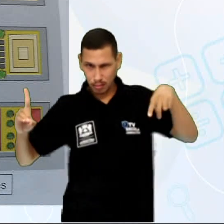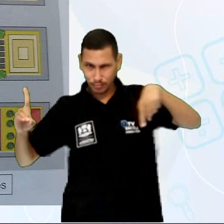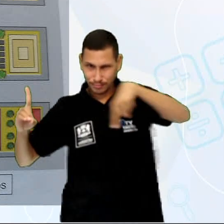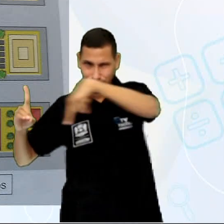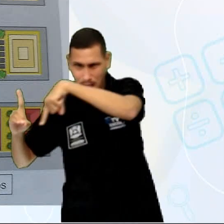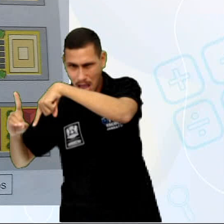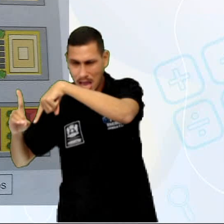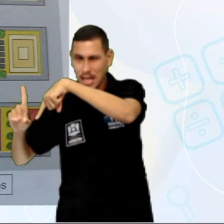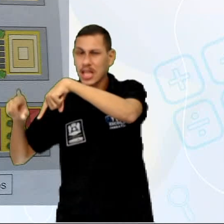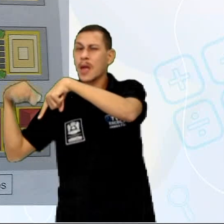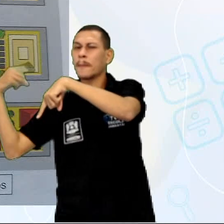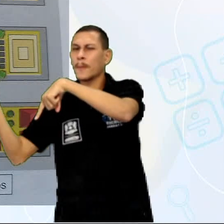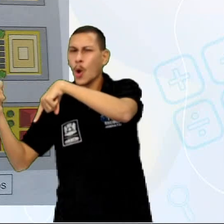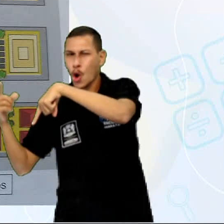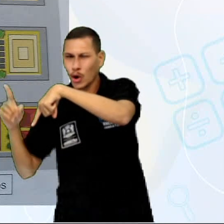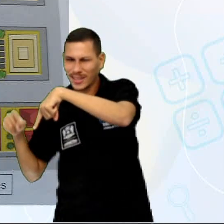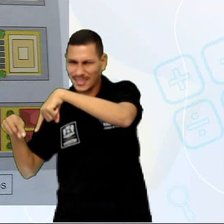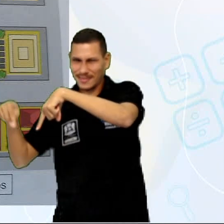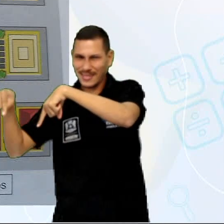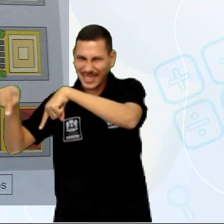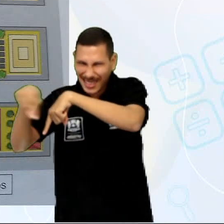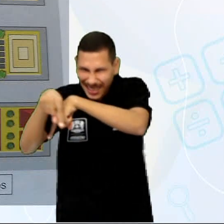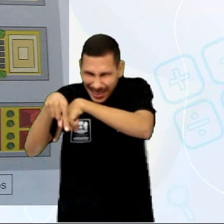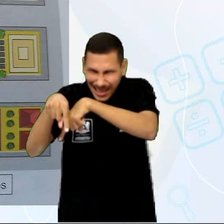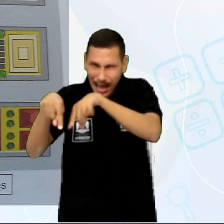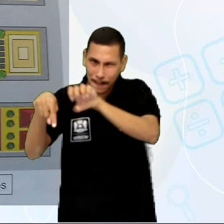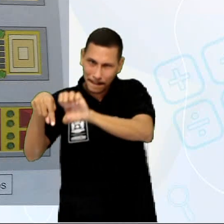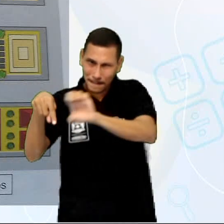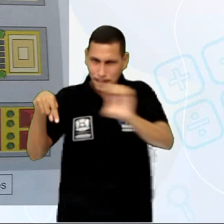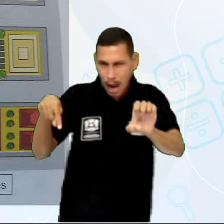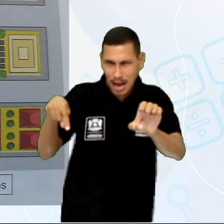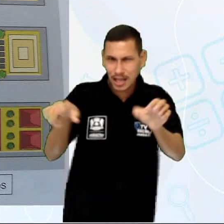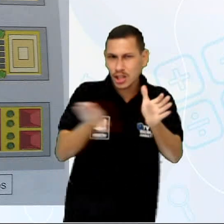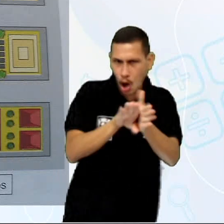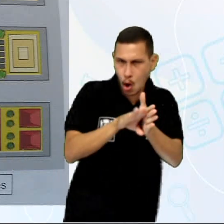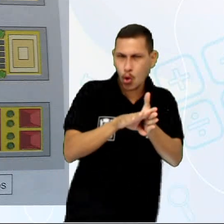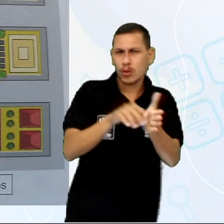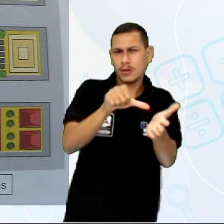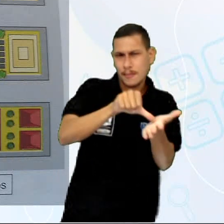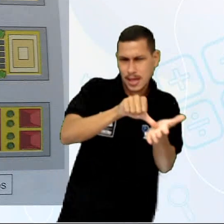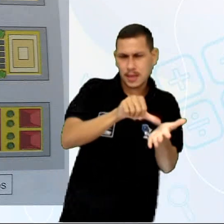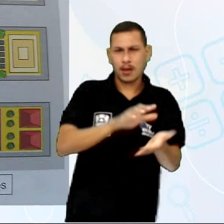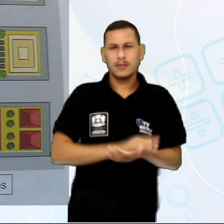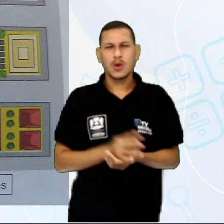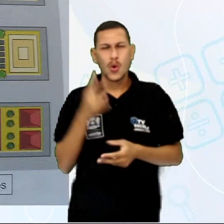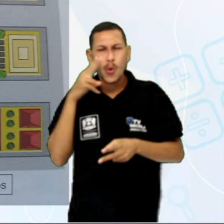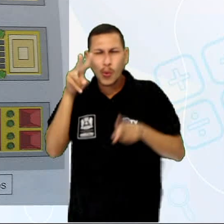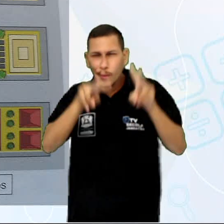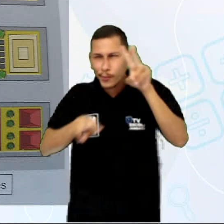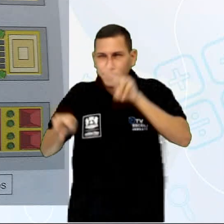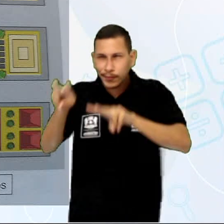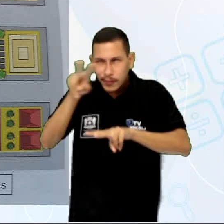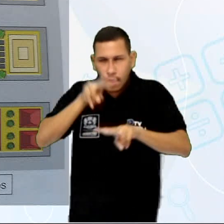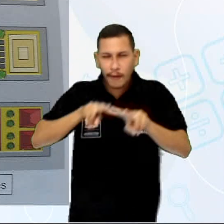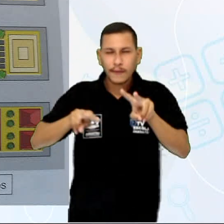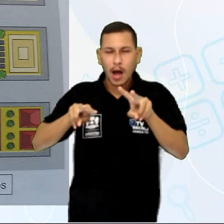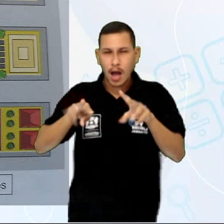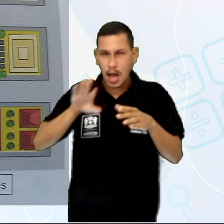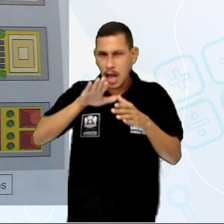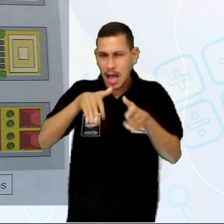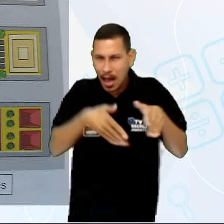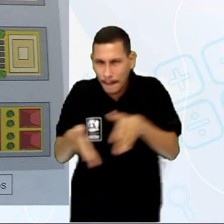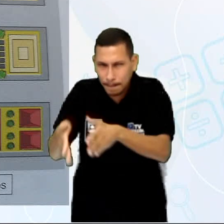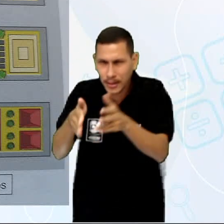esquerda e foi em frente e chegou na praça. Observando esses dois